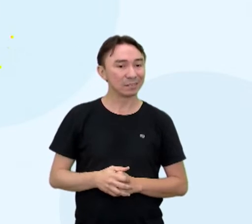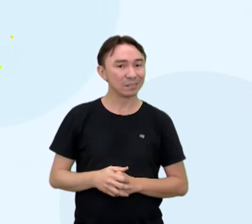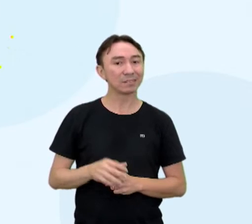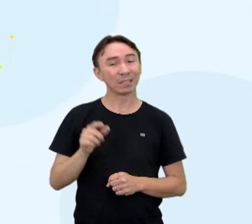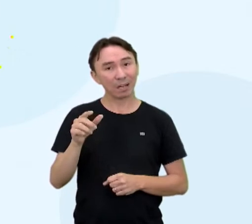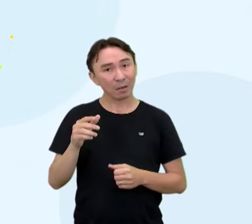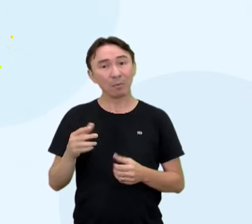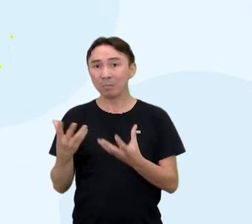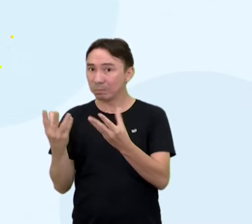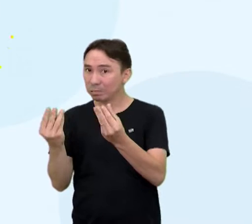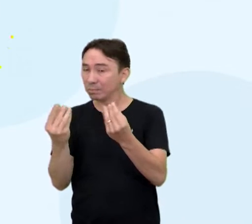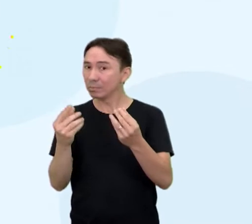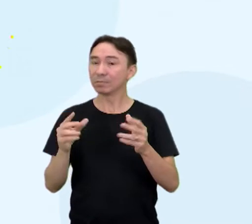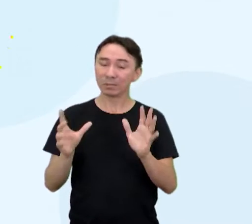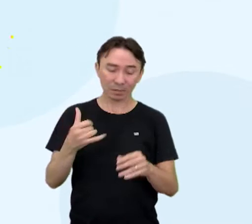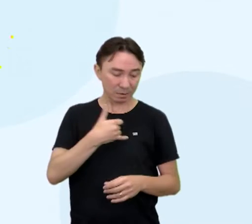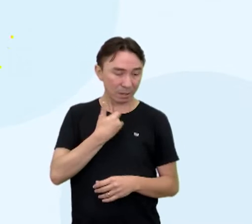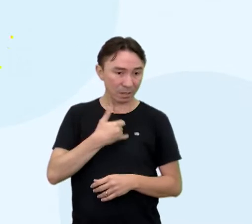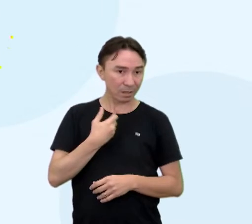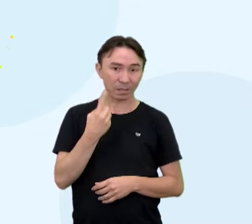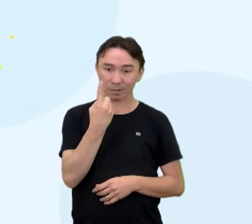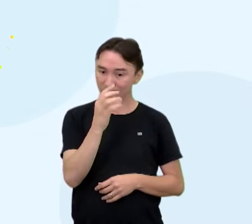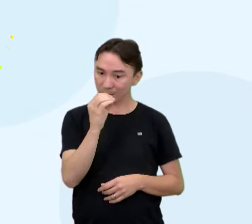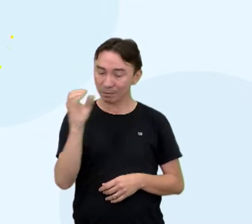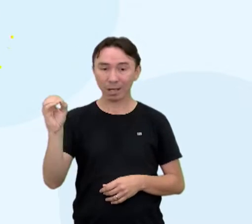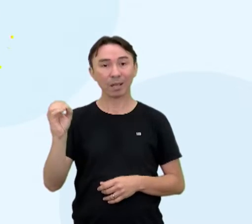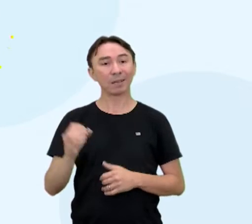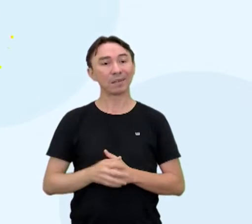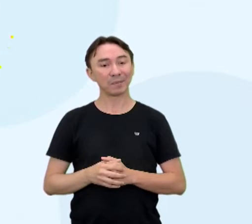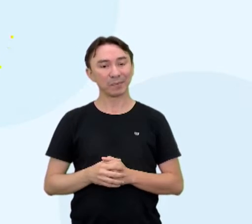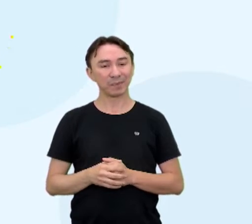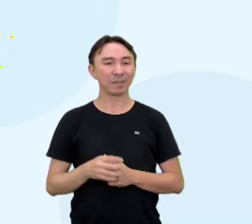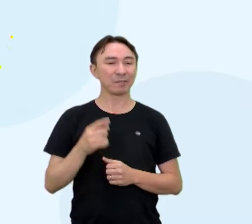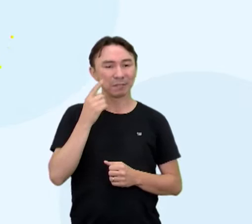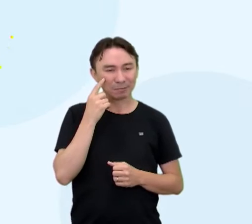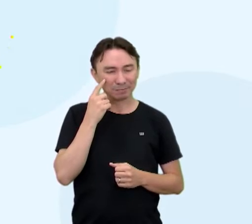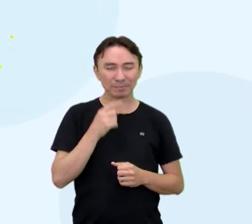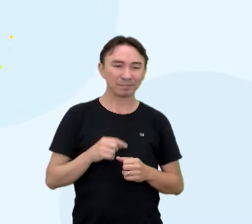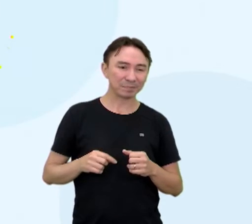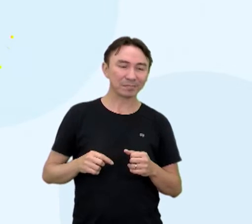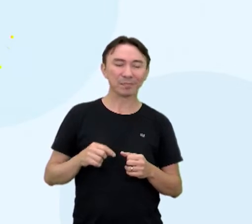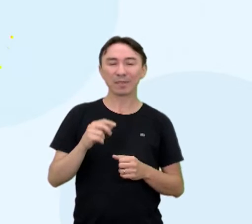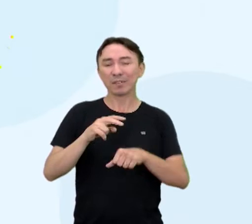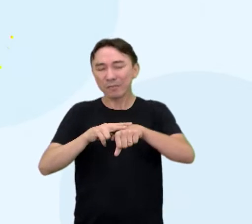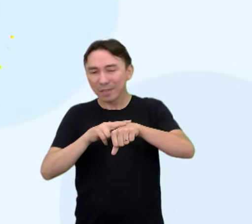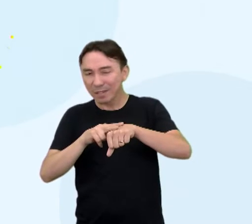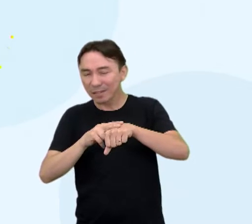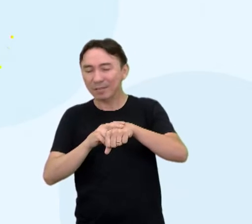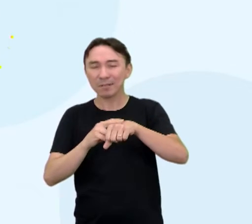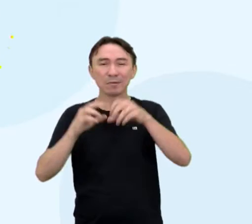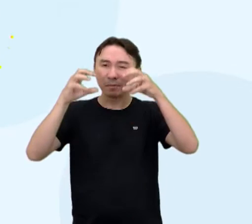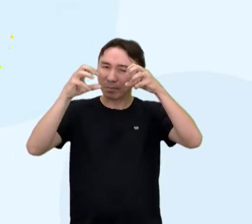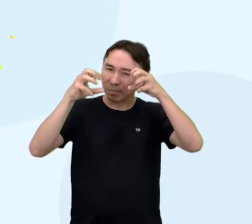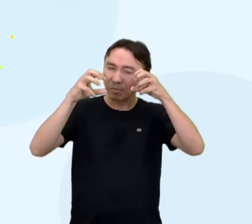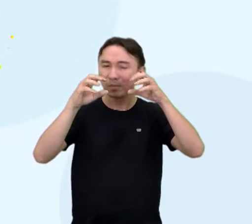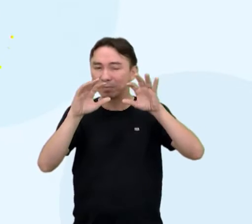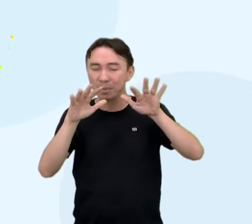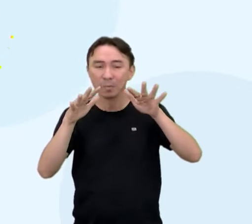centenário, né? Agora um verde um pouco menos escuro, né, fica entre 80 a 82